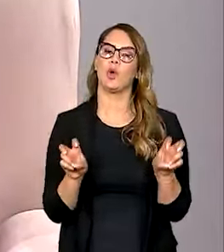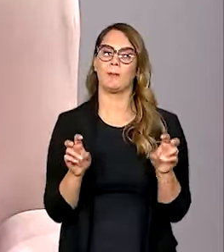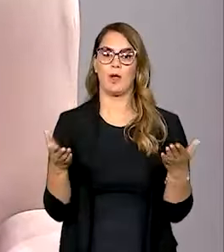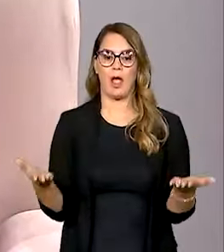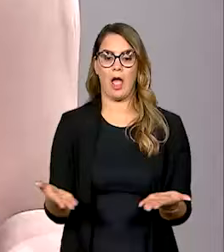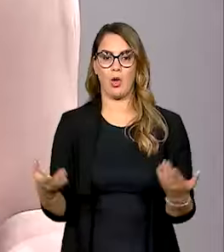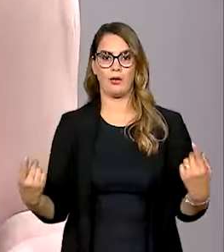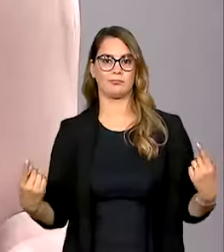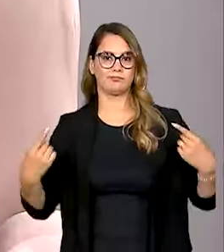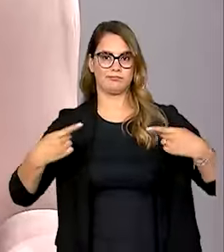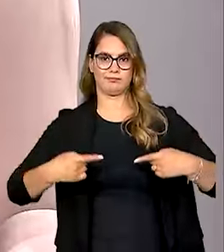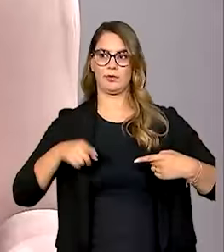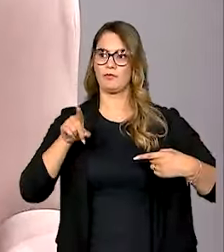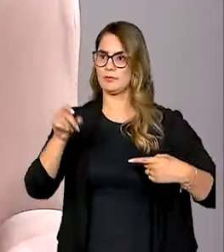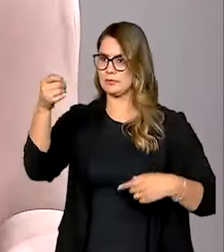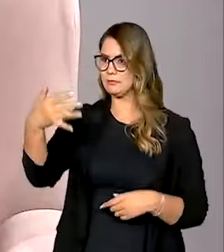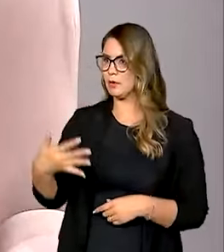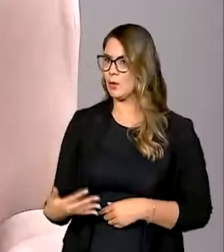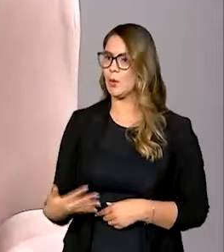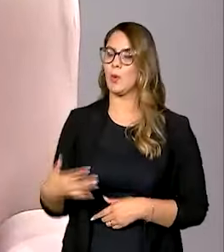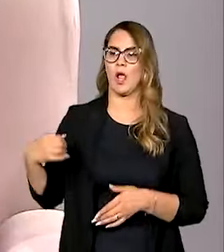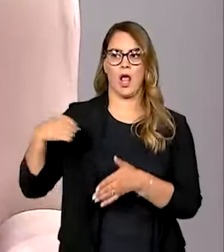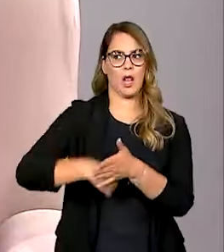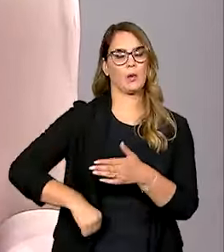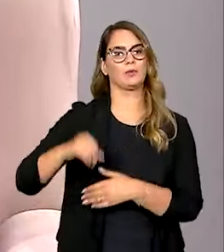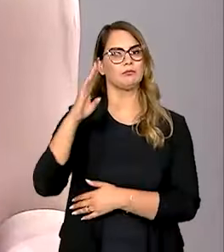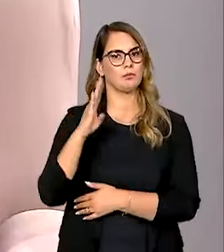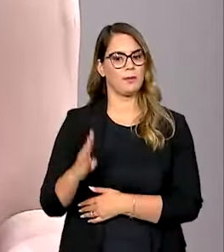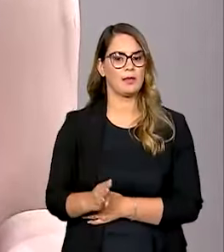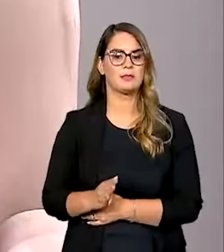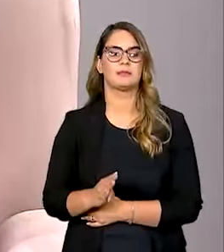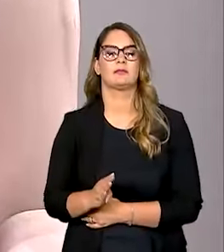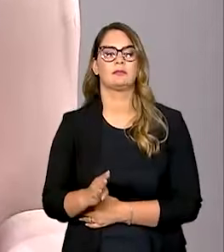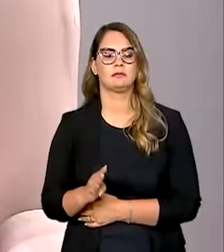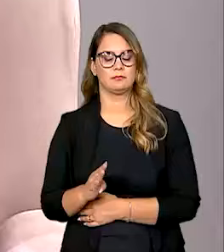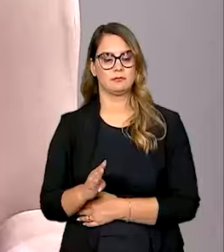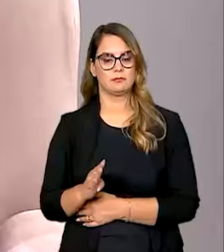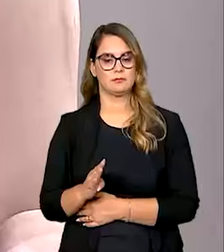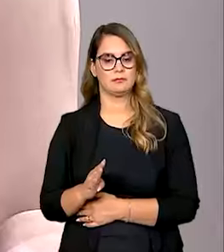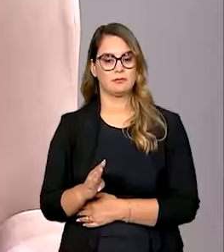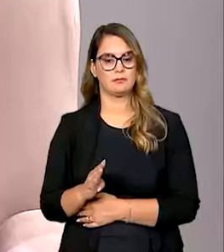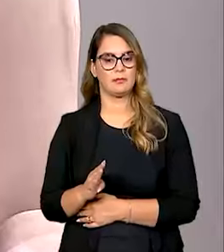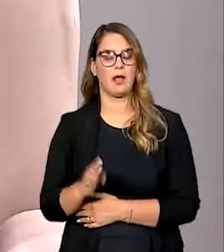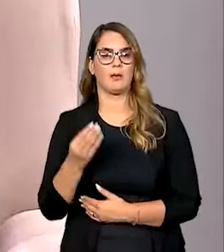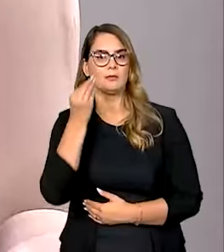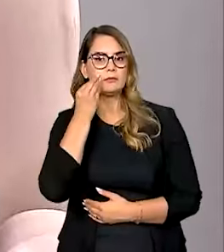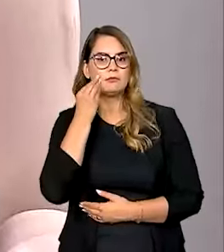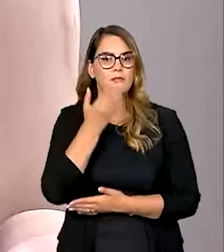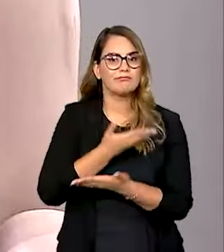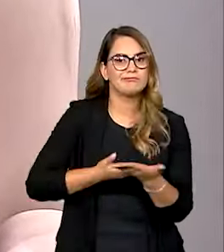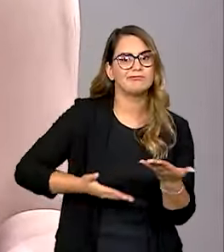atual conflito. O senhor falou aí da luta do Brasil por reequilibrar